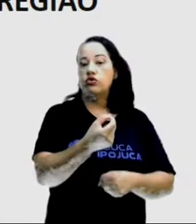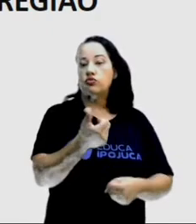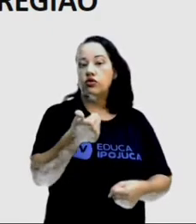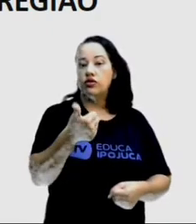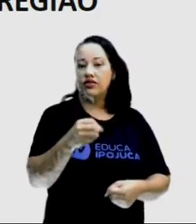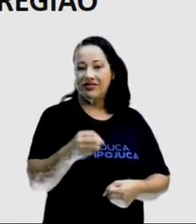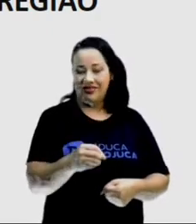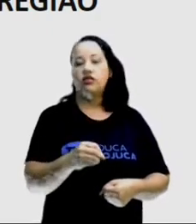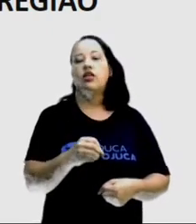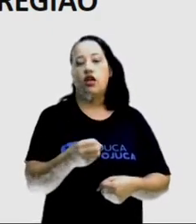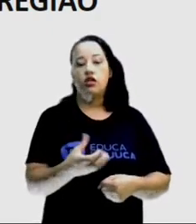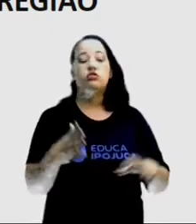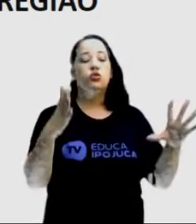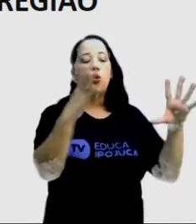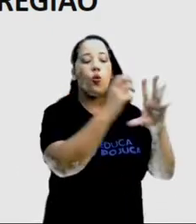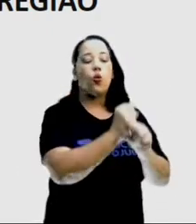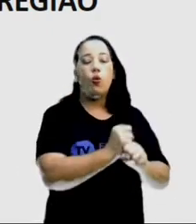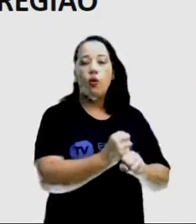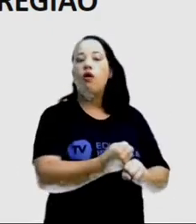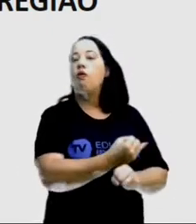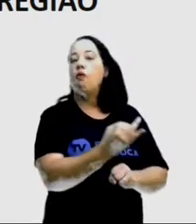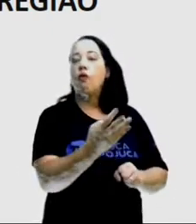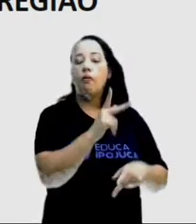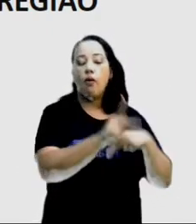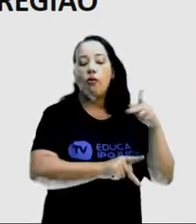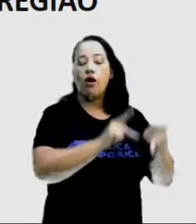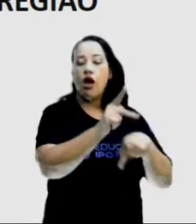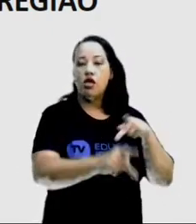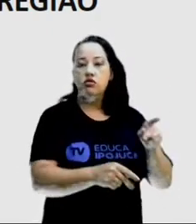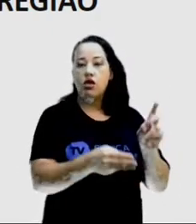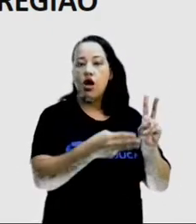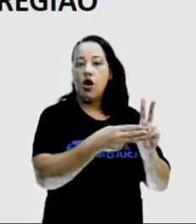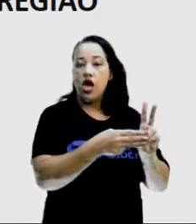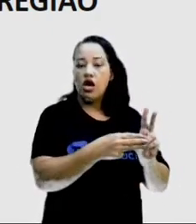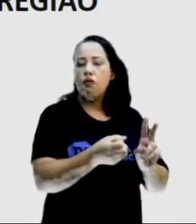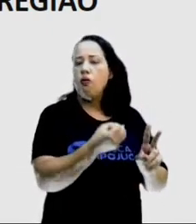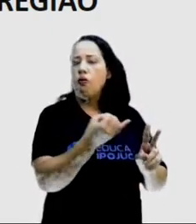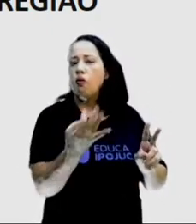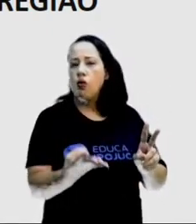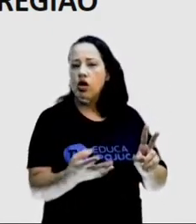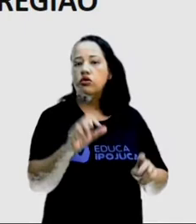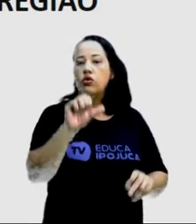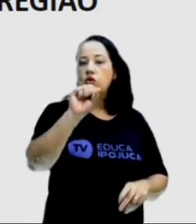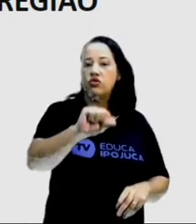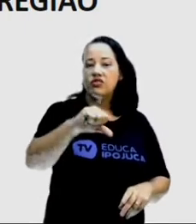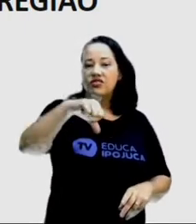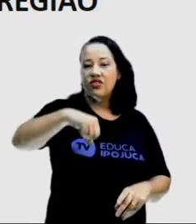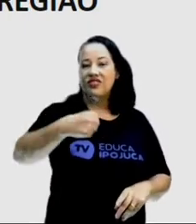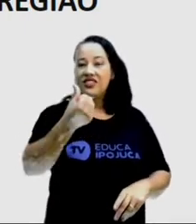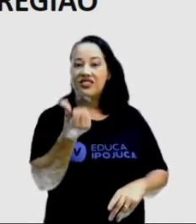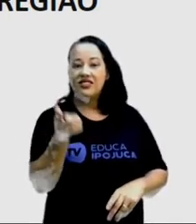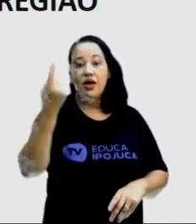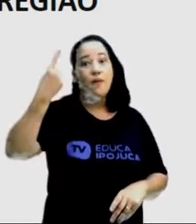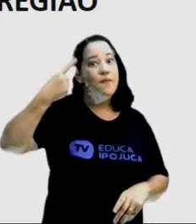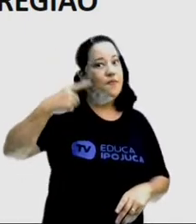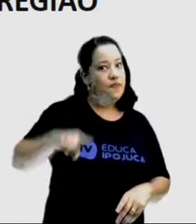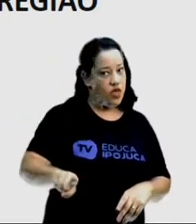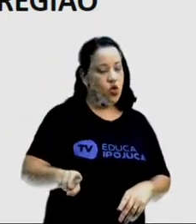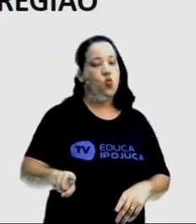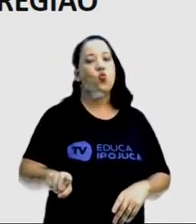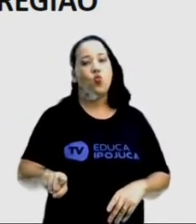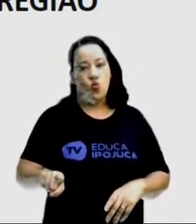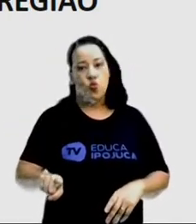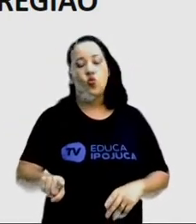a população indígena brasileira ultrapassa 896 mil indivíduos